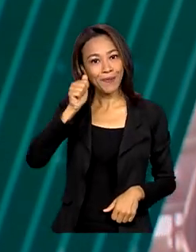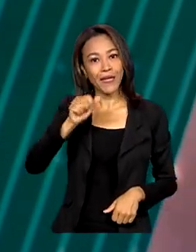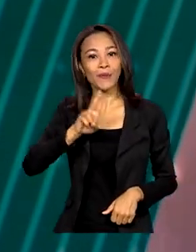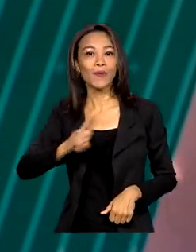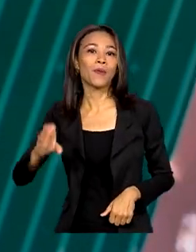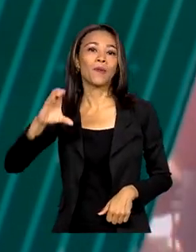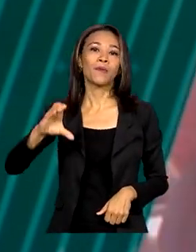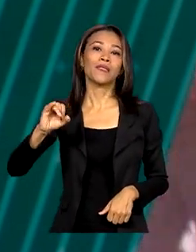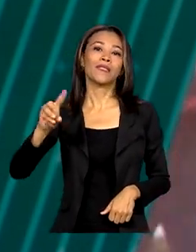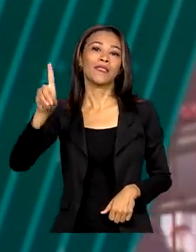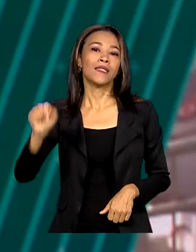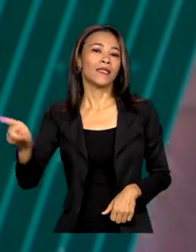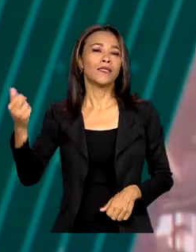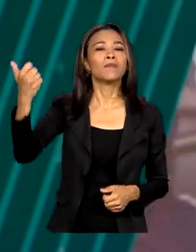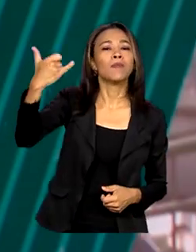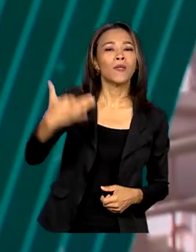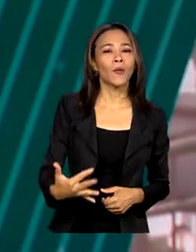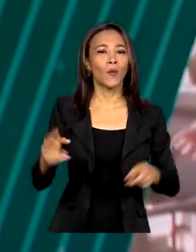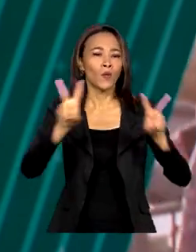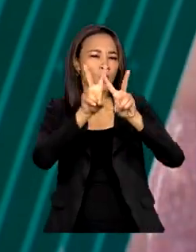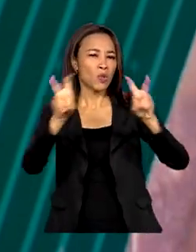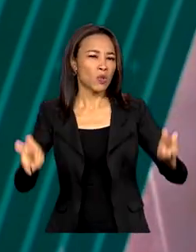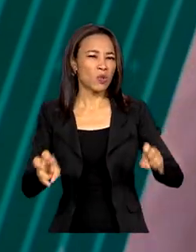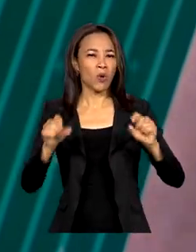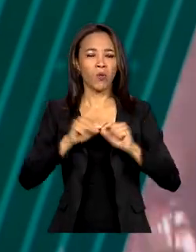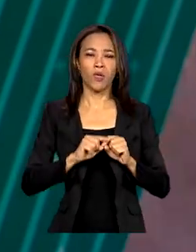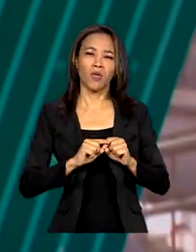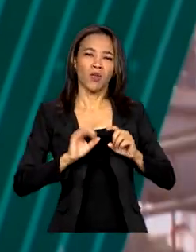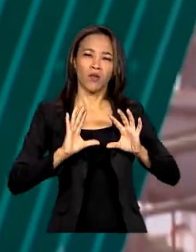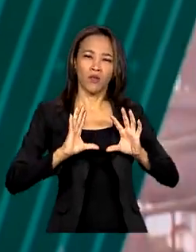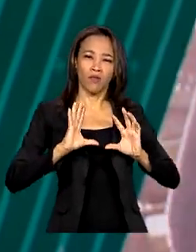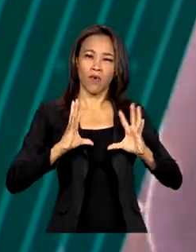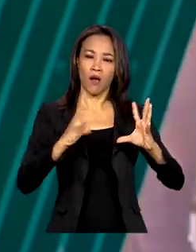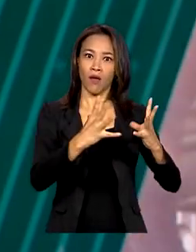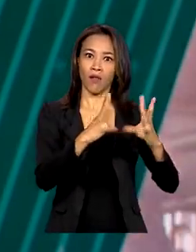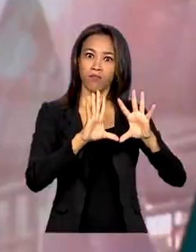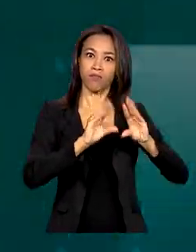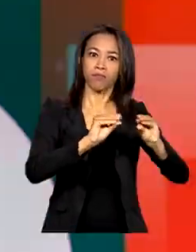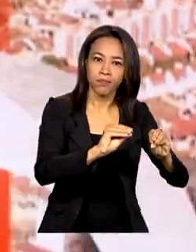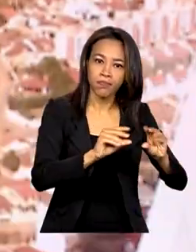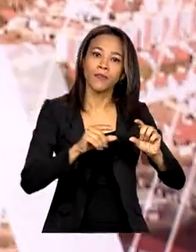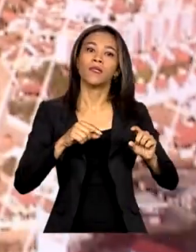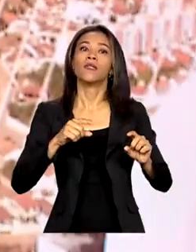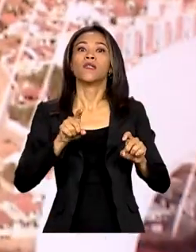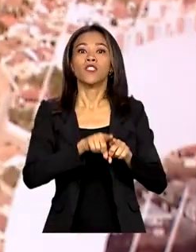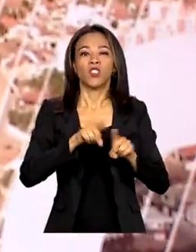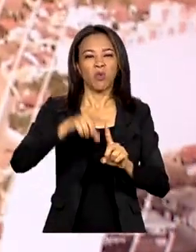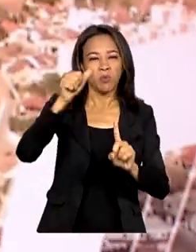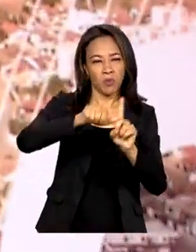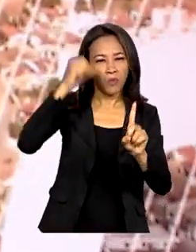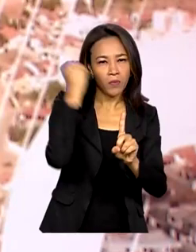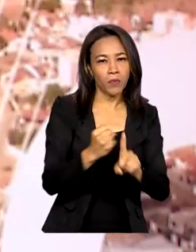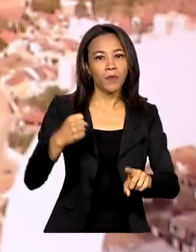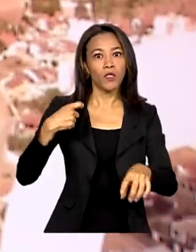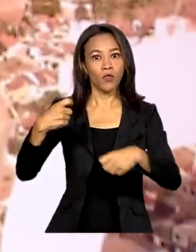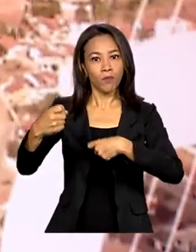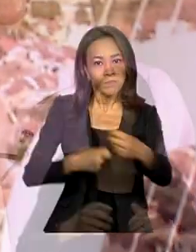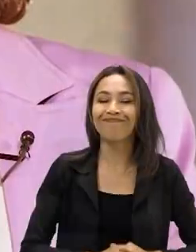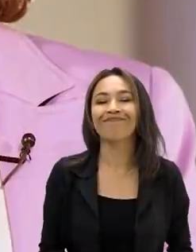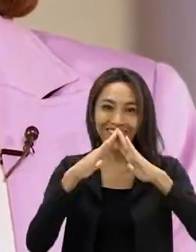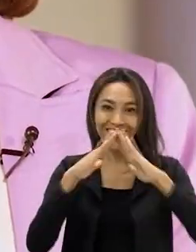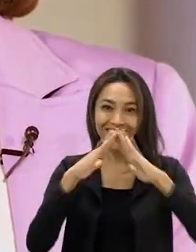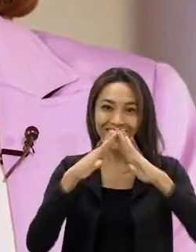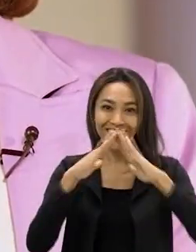Cida Gonçalves, falou sobre o combate ao assédio sexual no ambiente de trabalho, o feminicídio e o estupro. Em